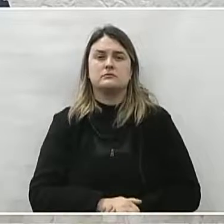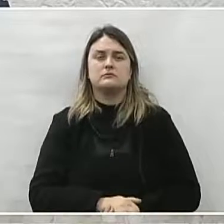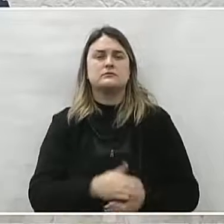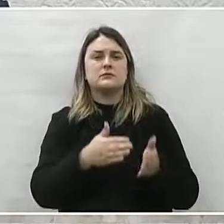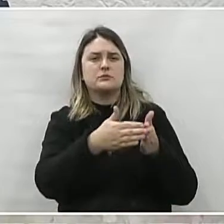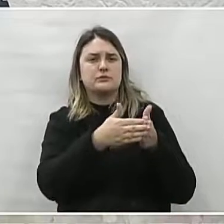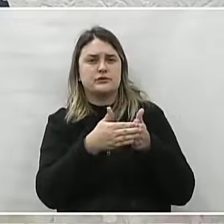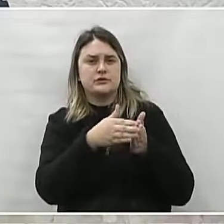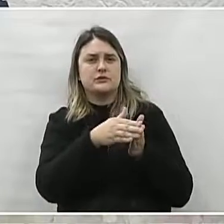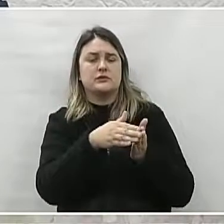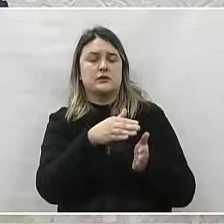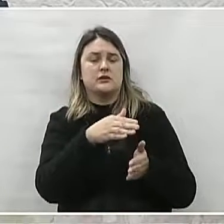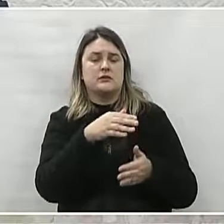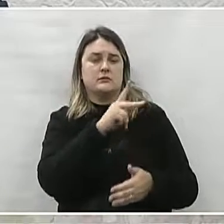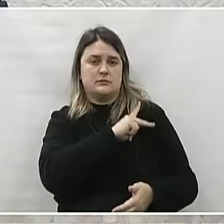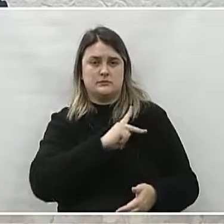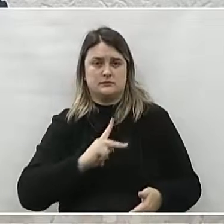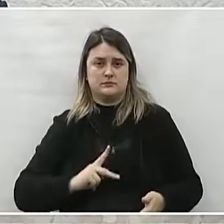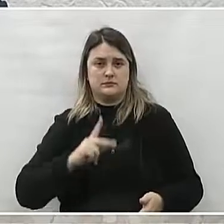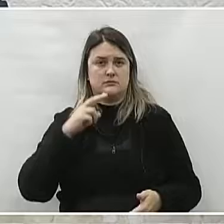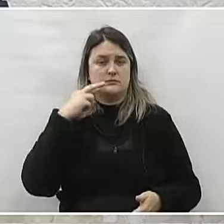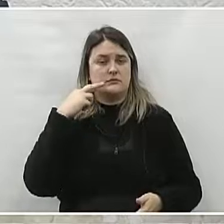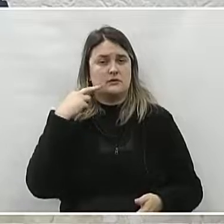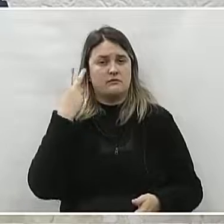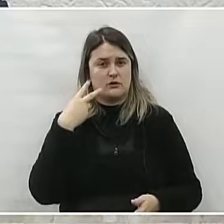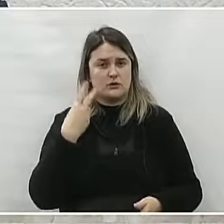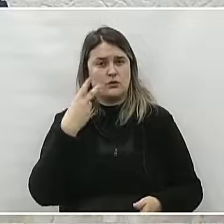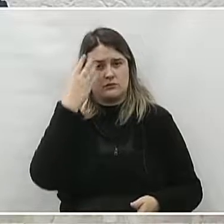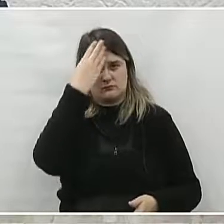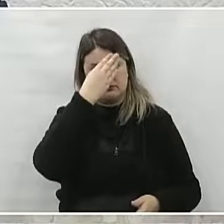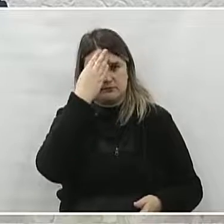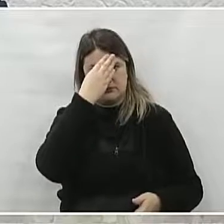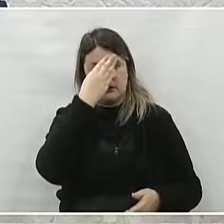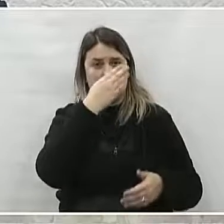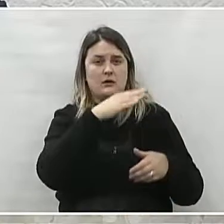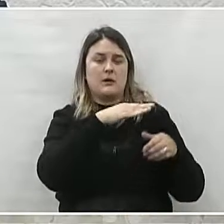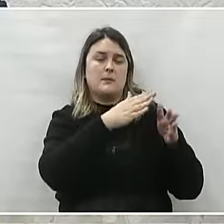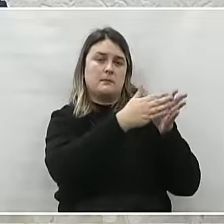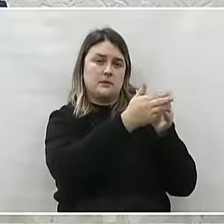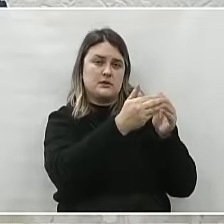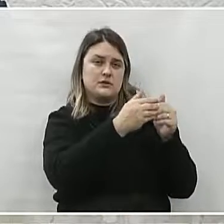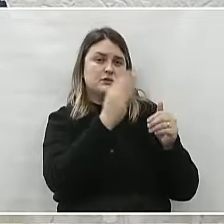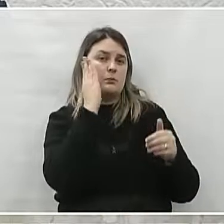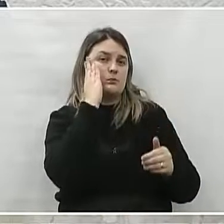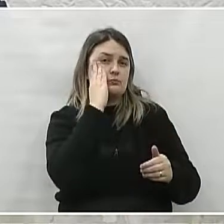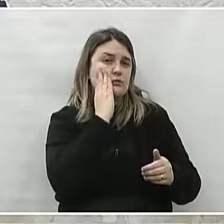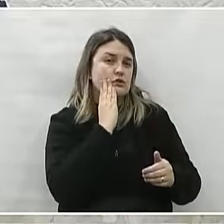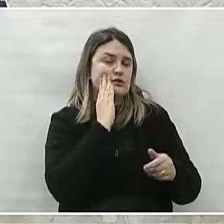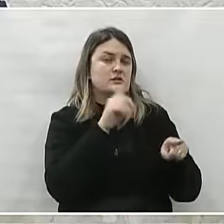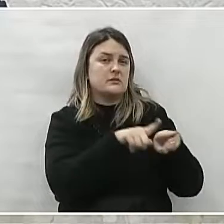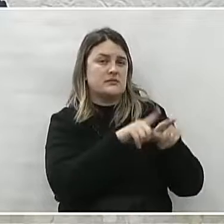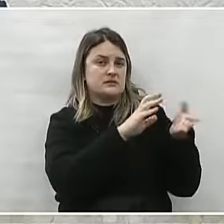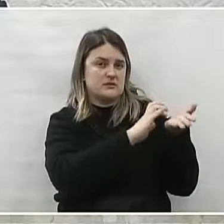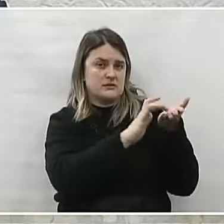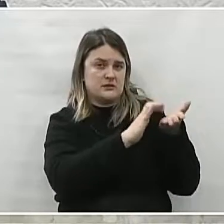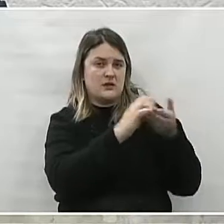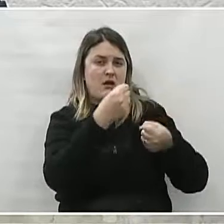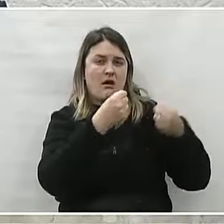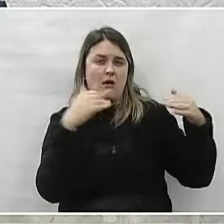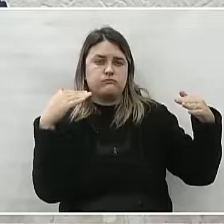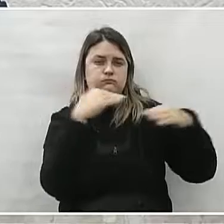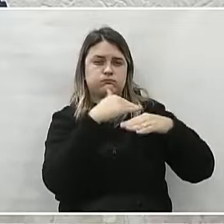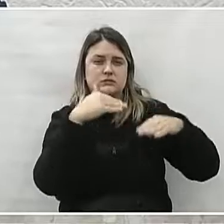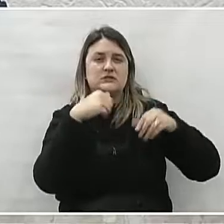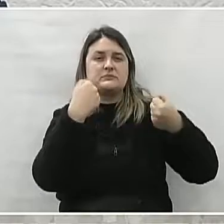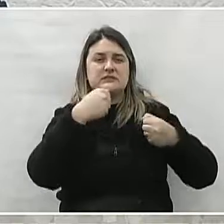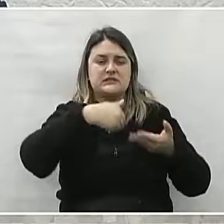Excelentíssimo senhor presidente da Câmara Municipal de Inanda Vitória, ao senhor prefeito municipal e à Secretaria Municipal de Trânsito, para que pintem